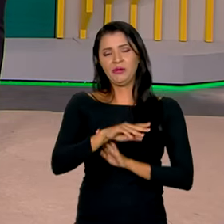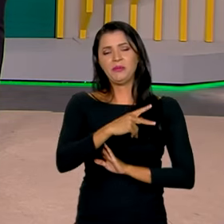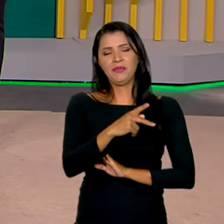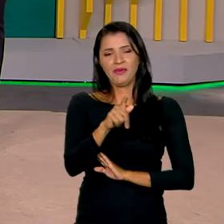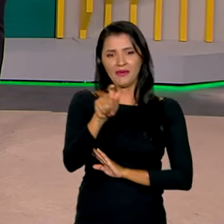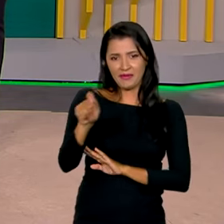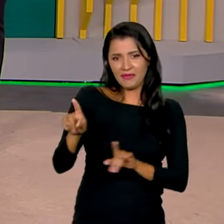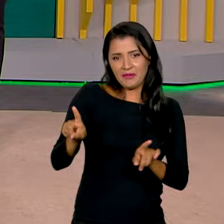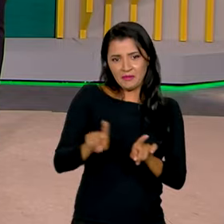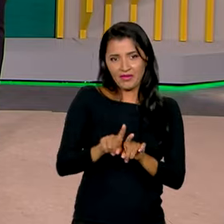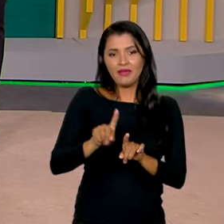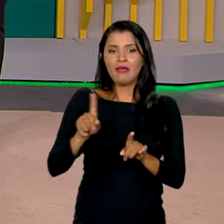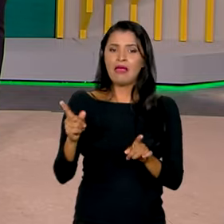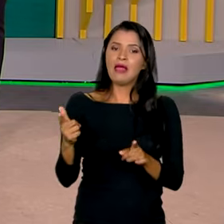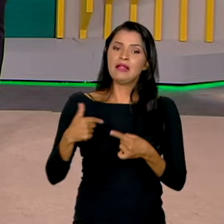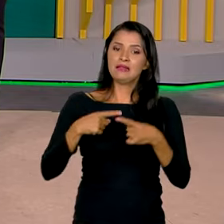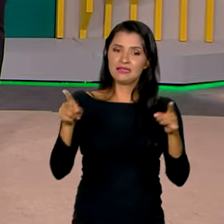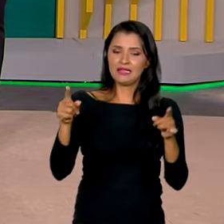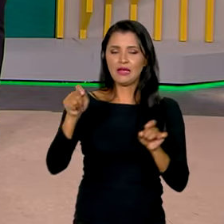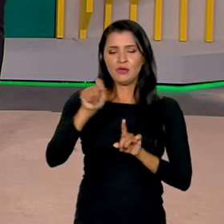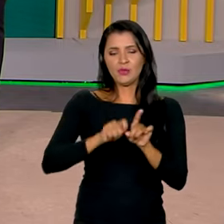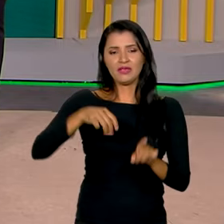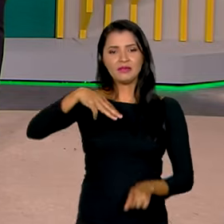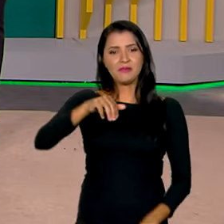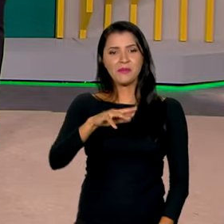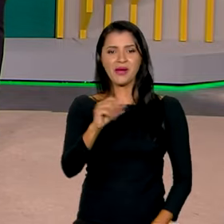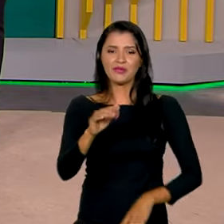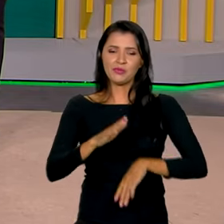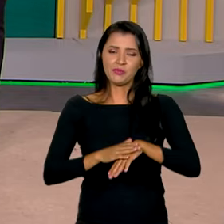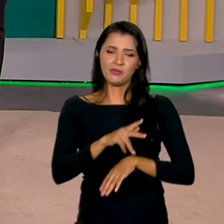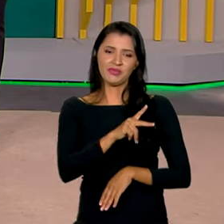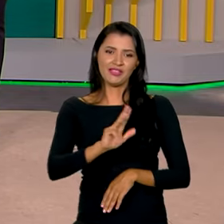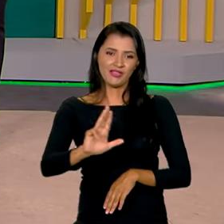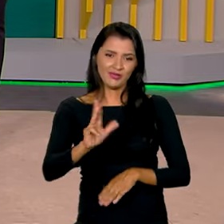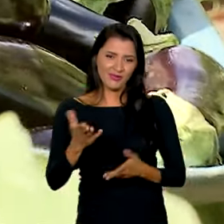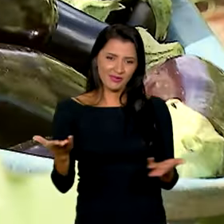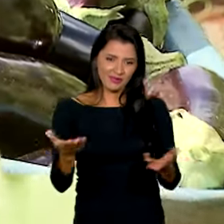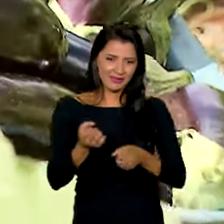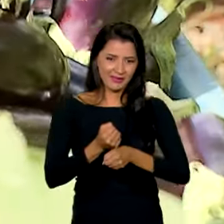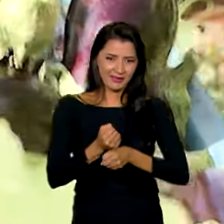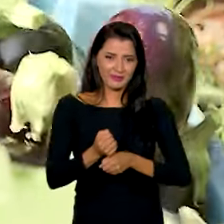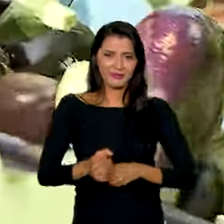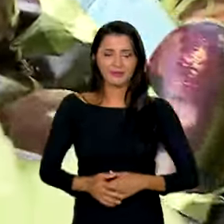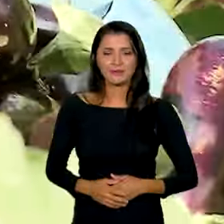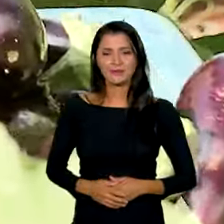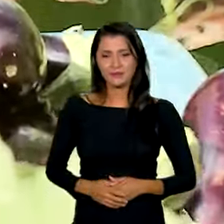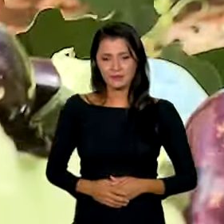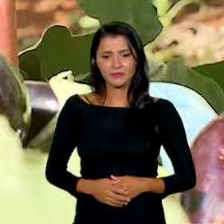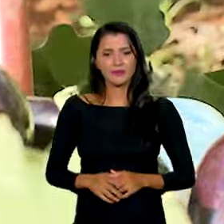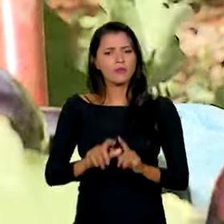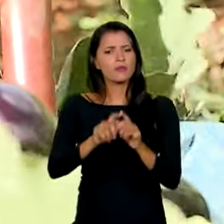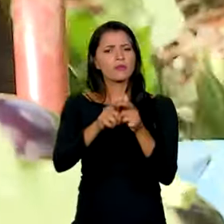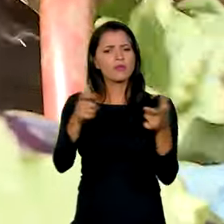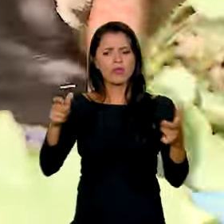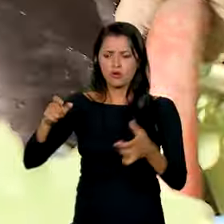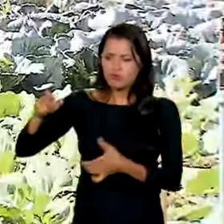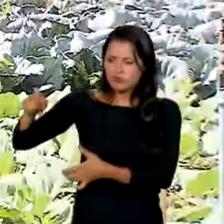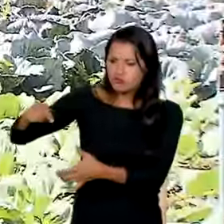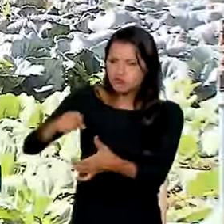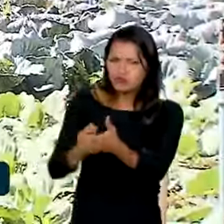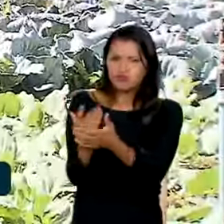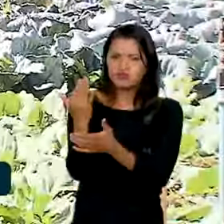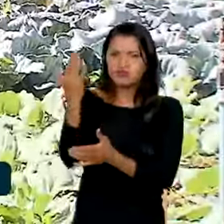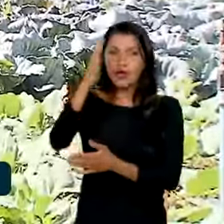de Alimentos, relançado em março deste ano pelo presidente Lula. Um dos maiores produtores de alimentos do mundo,